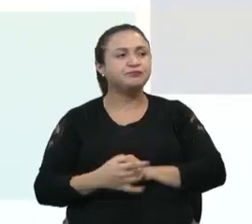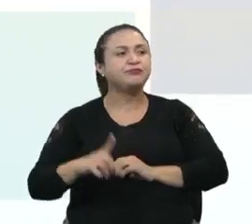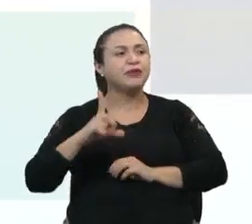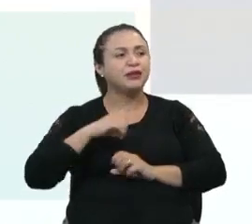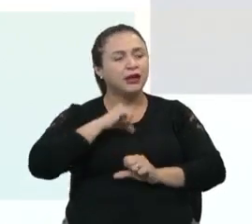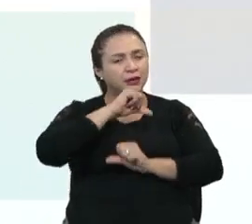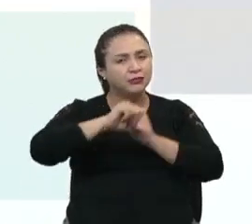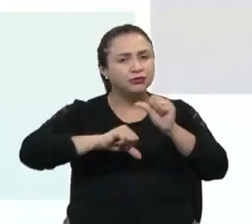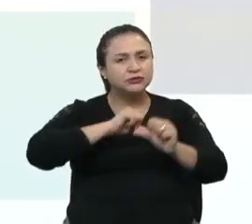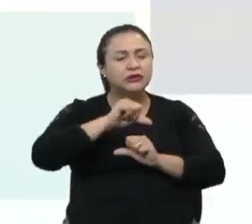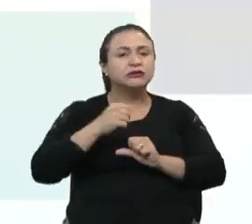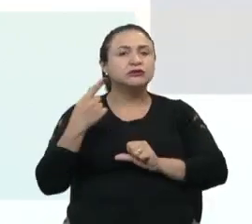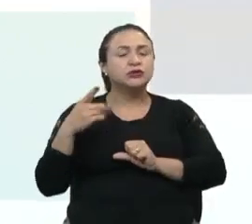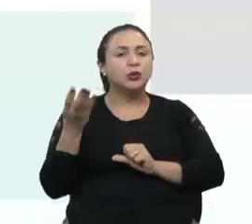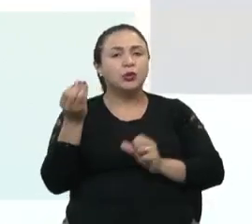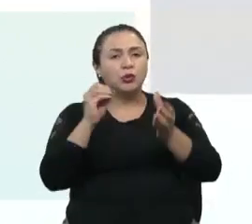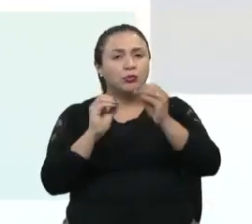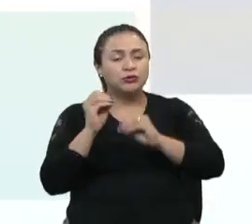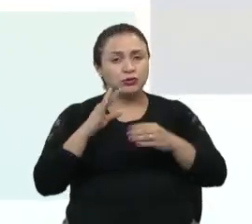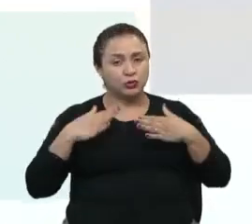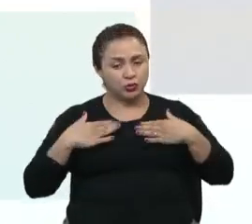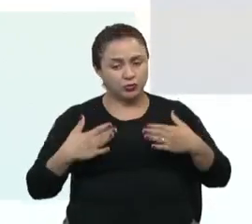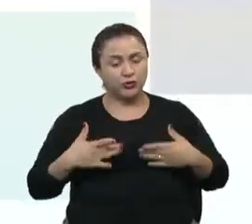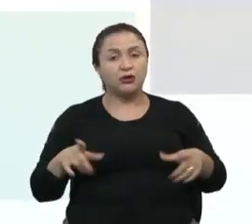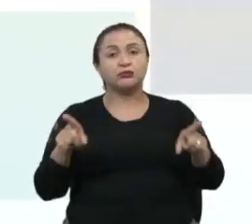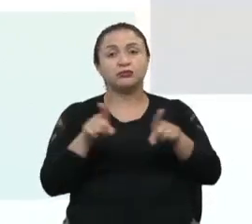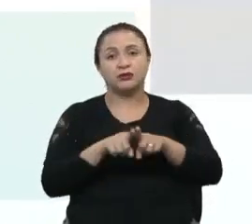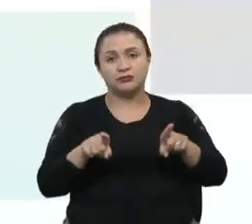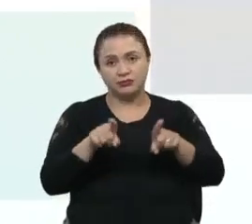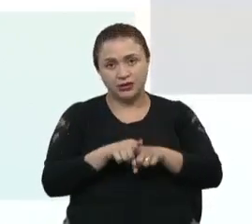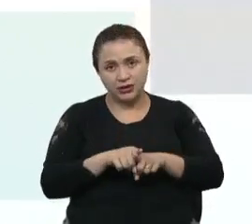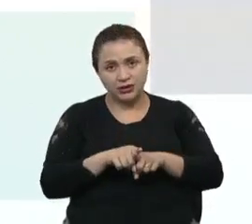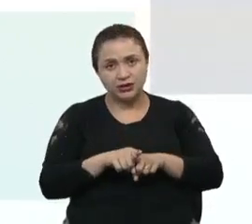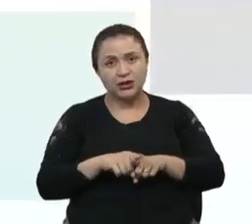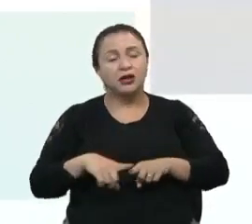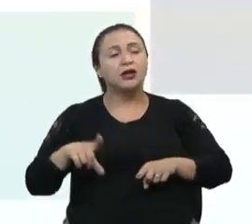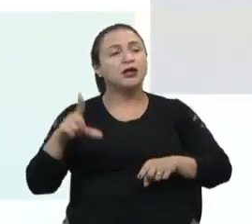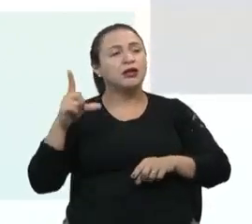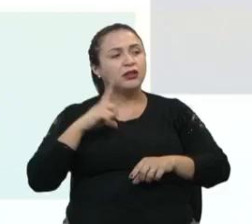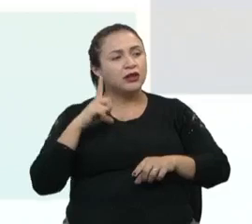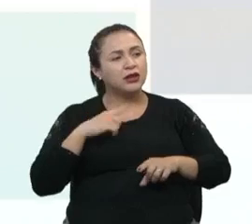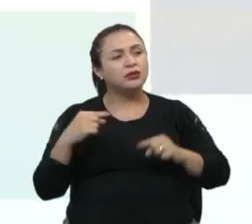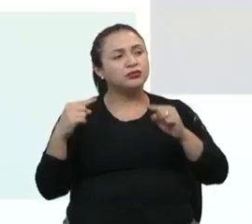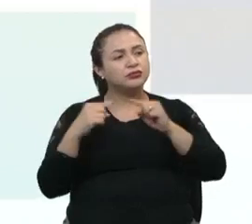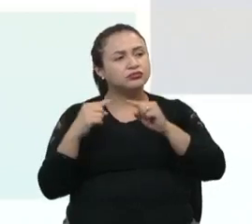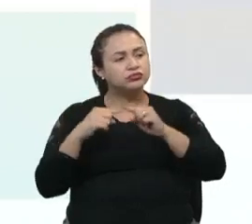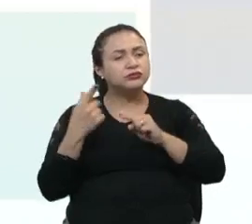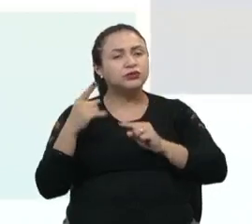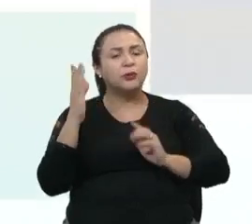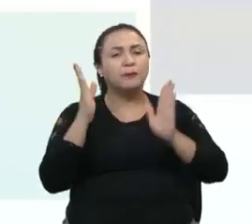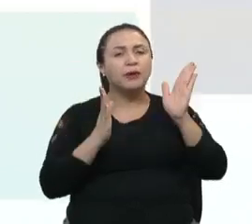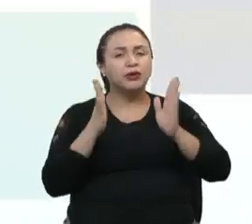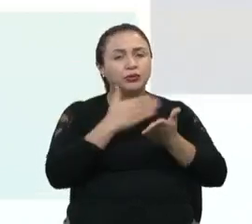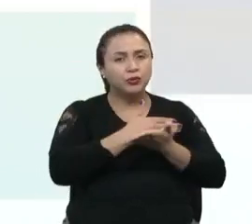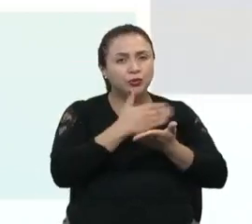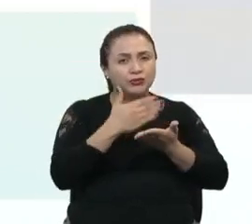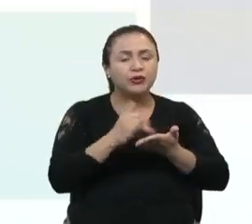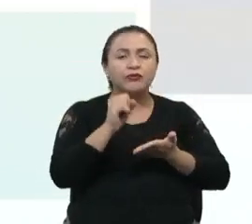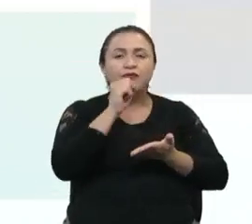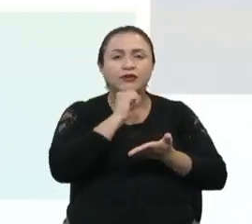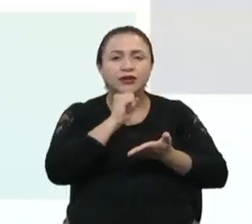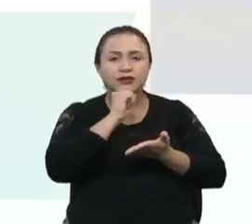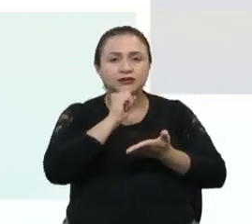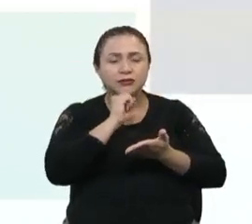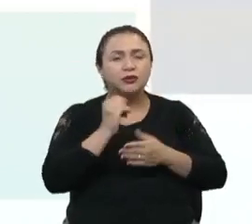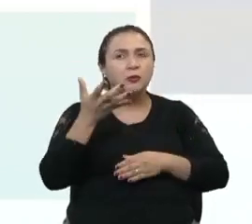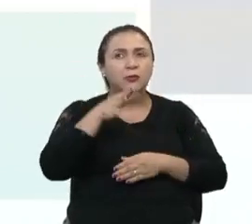alterações na composição corporal também. Uma tendência na fase inicial ali do envelhecimento,